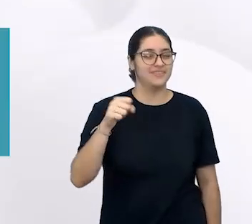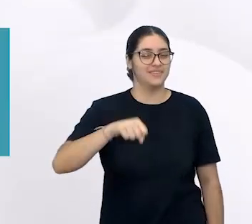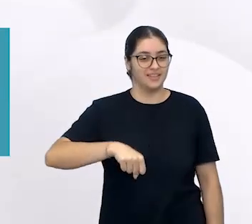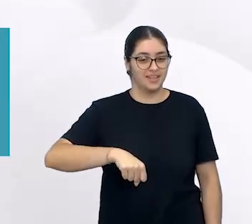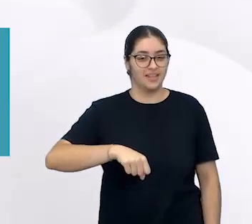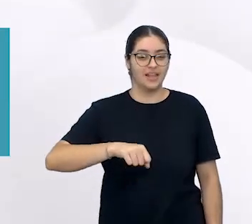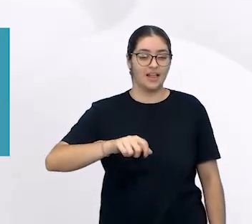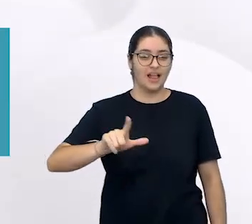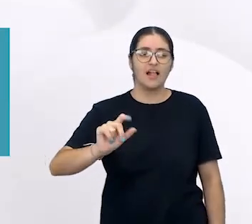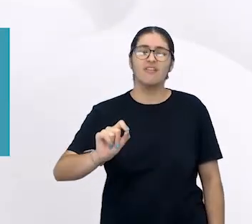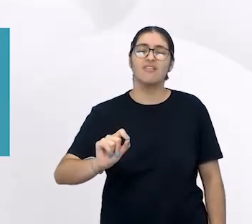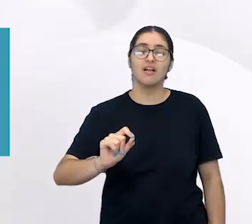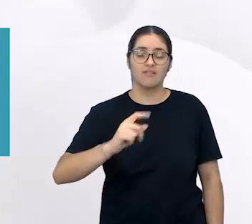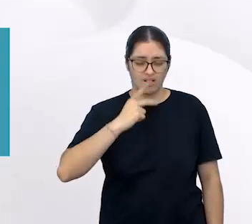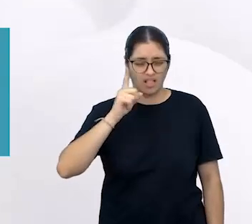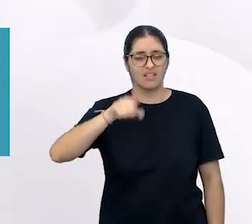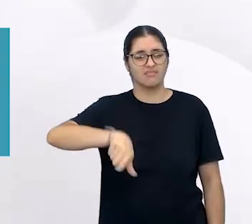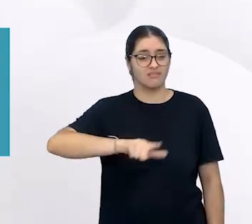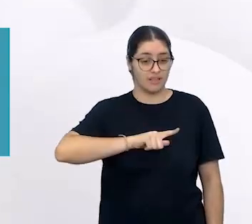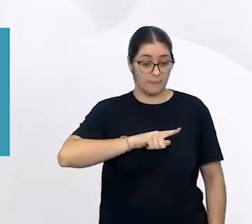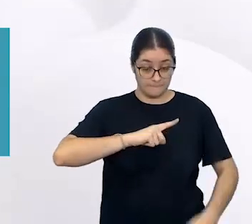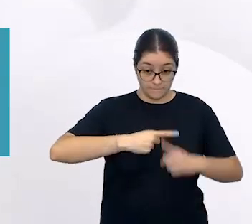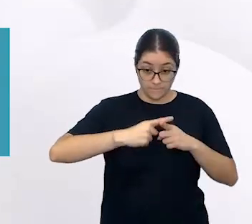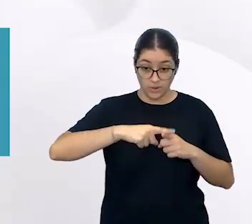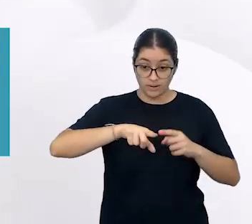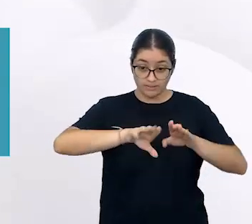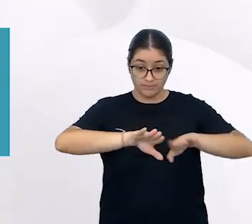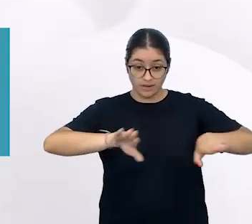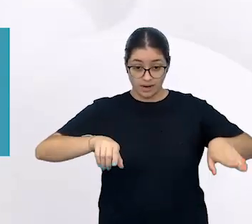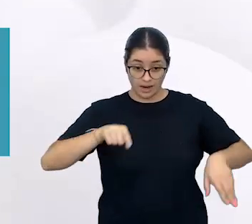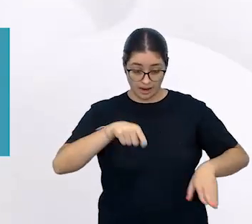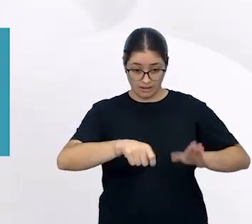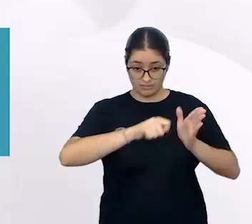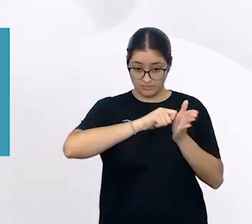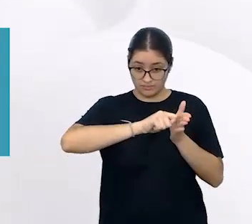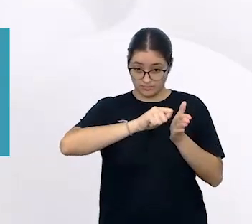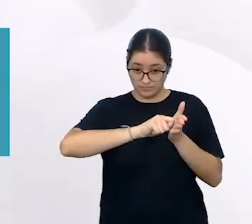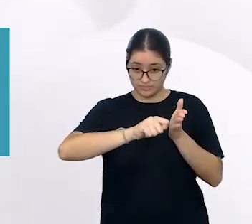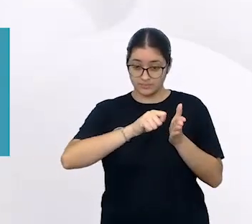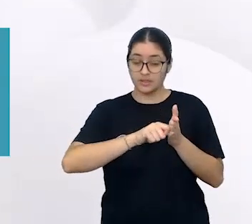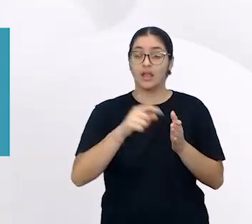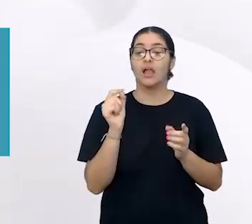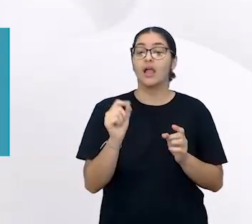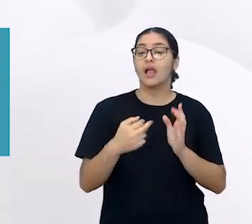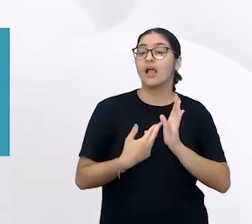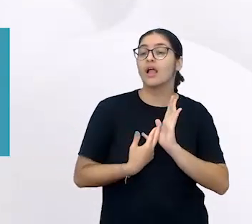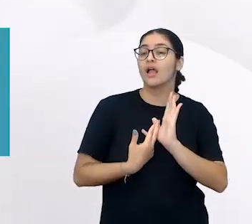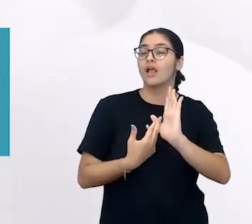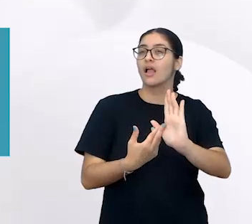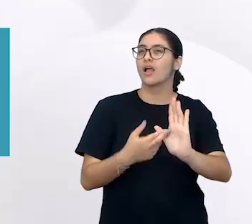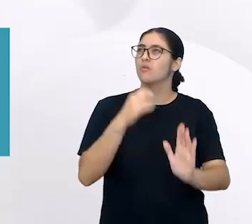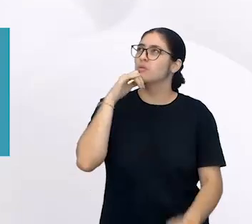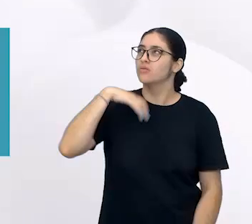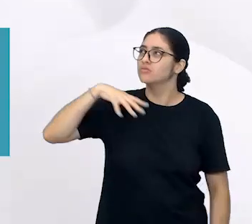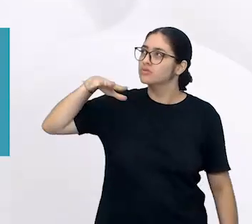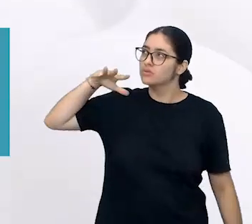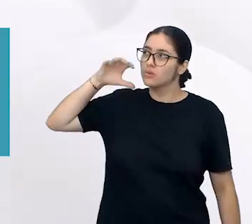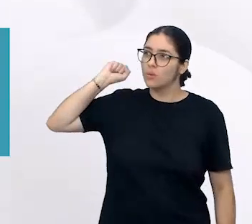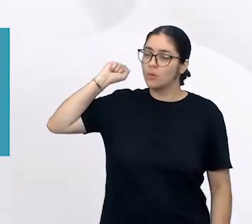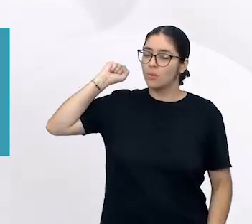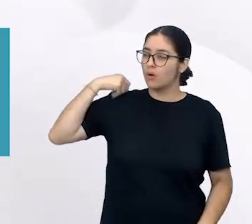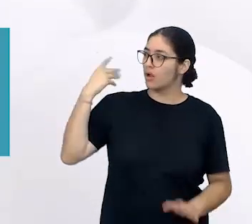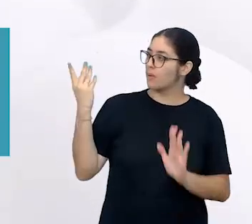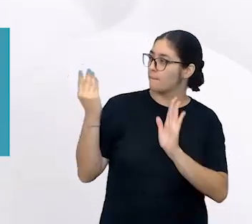Ela diz para a gente que existe. Porque a criança, quando ela escreve, ela procura representar o que ela ouve. E é um